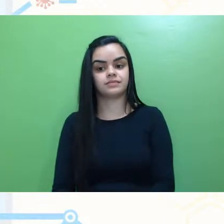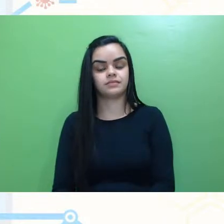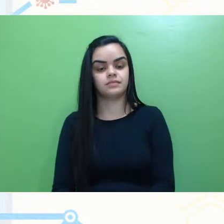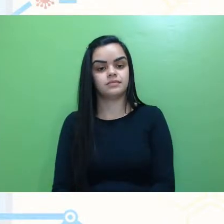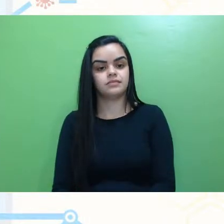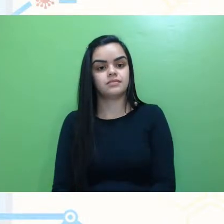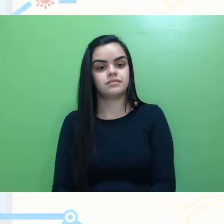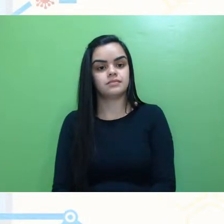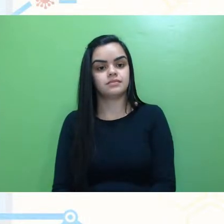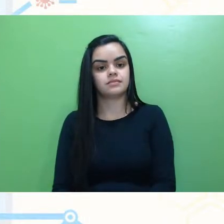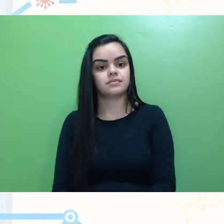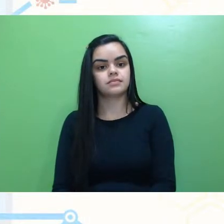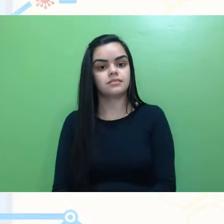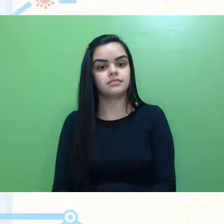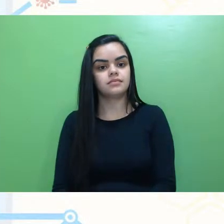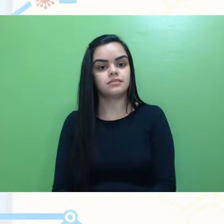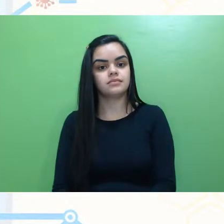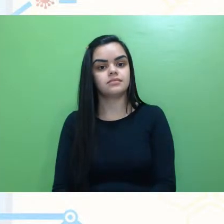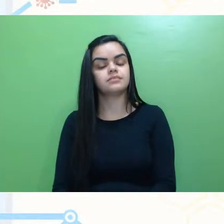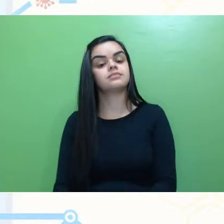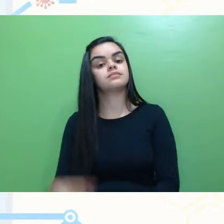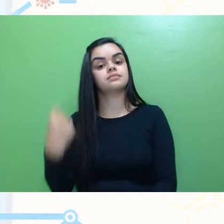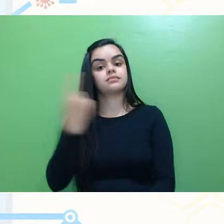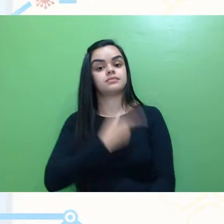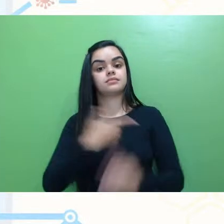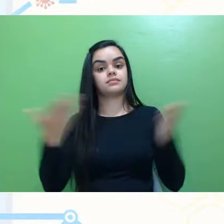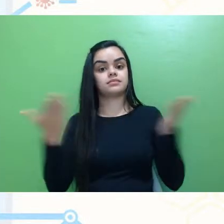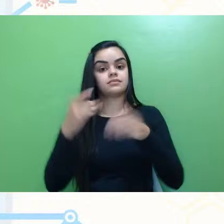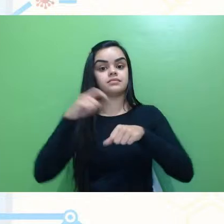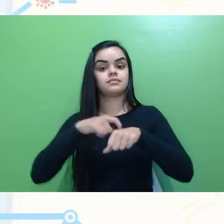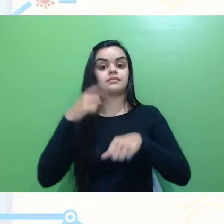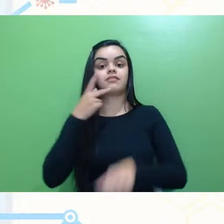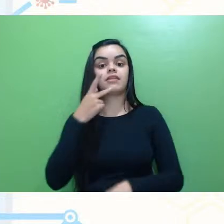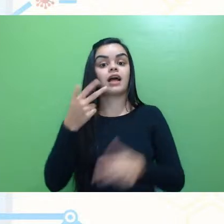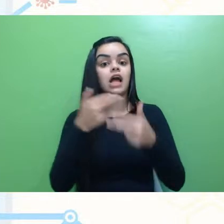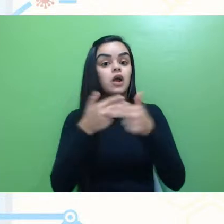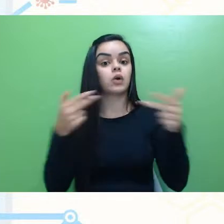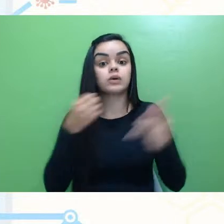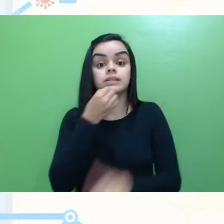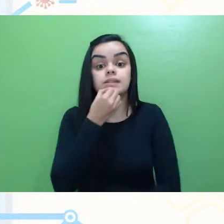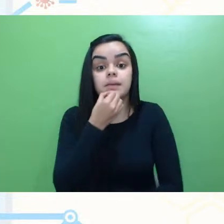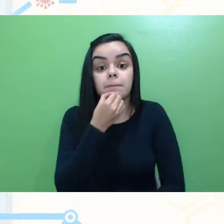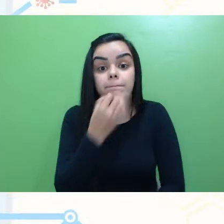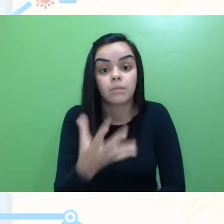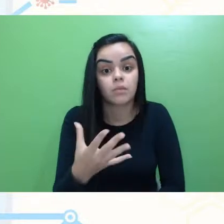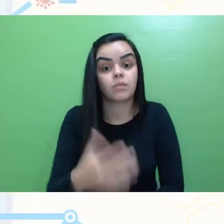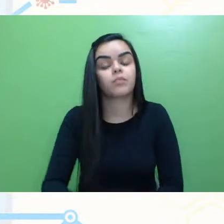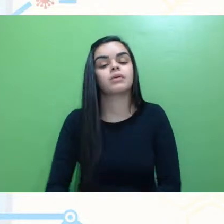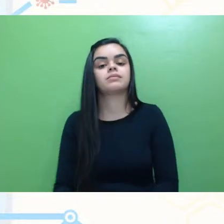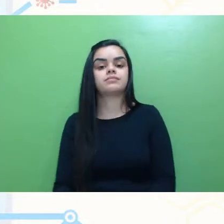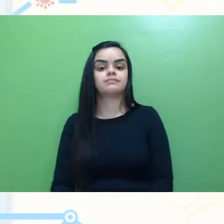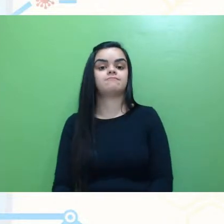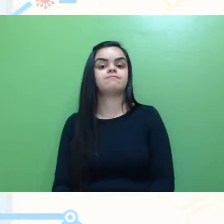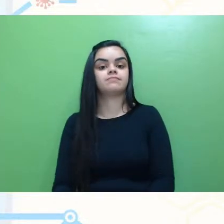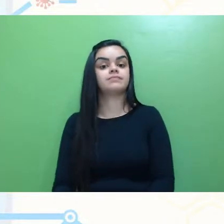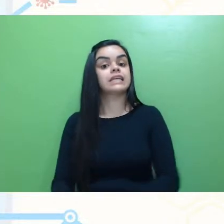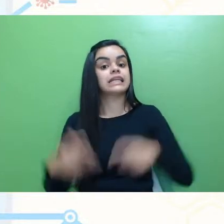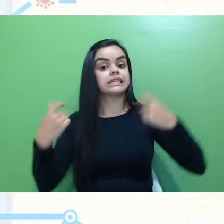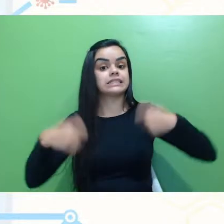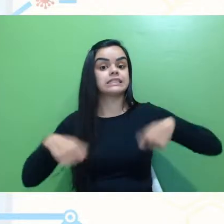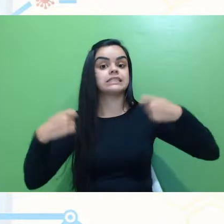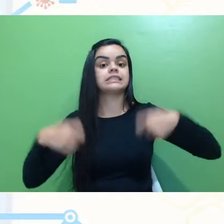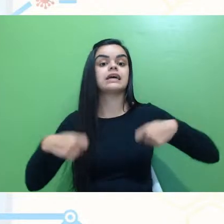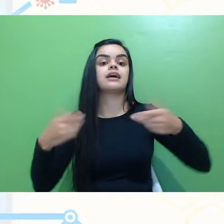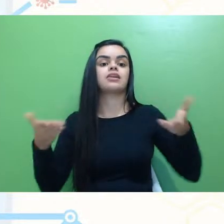Bom, mas a gente está aqui para falar mais de coisa boa, né, do que de coisa ruim, felizmente é necessário a gente